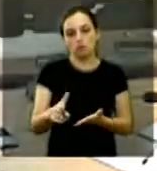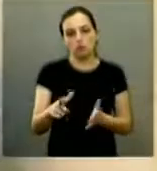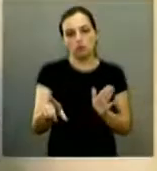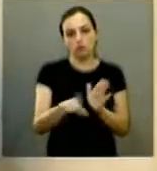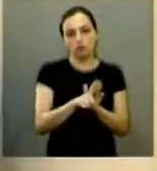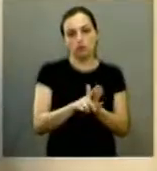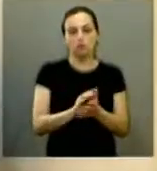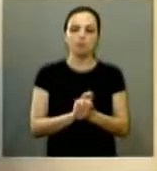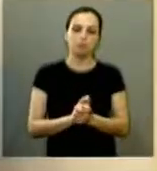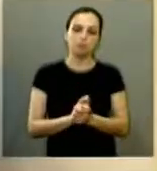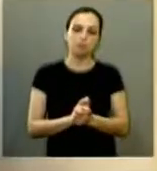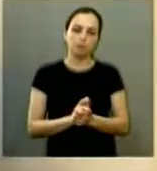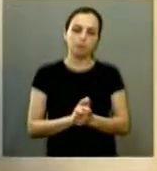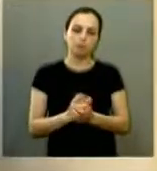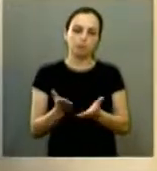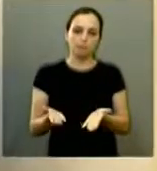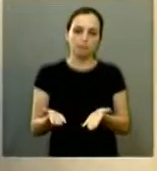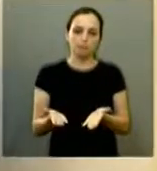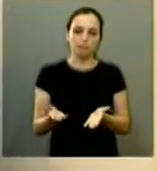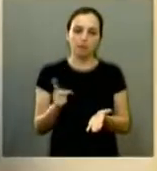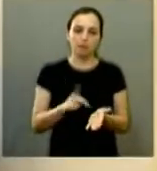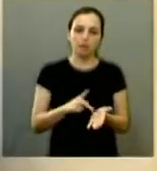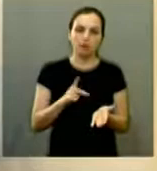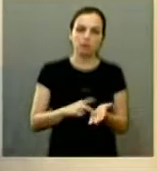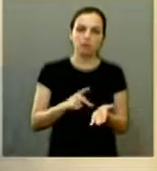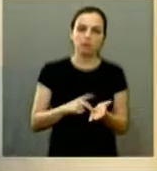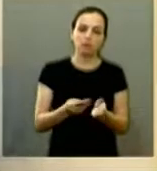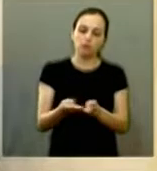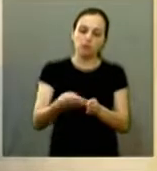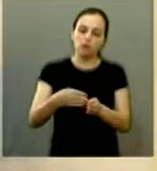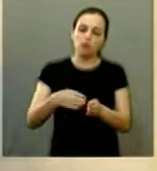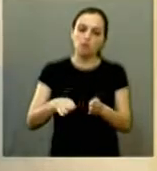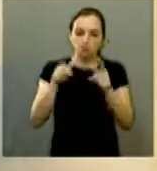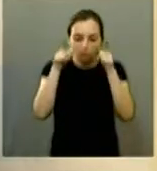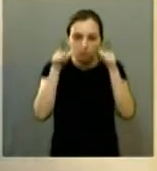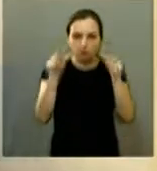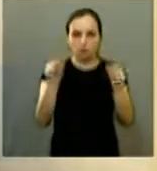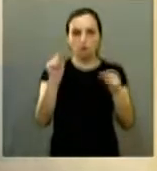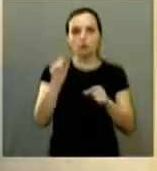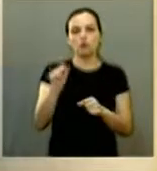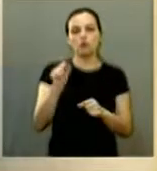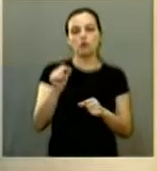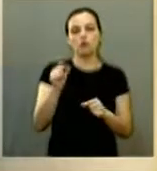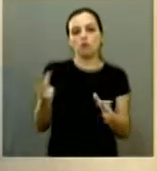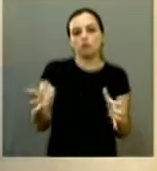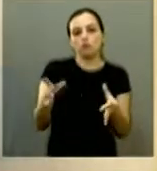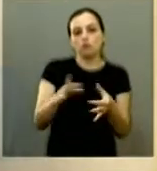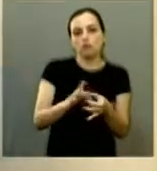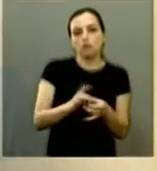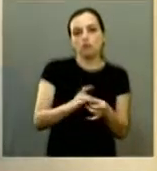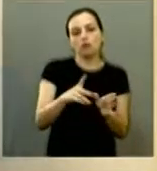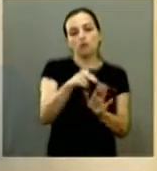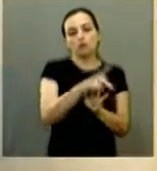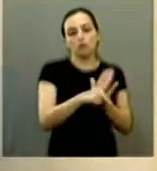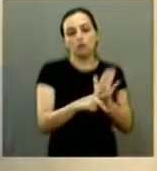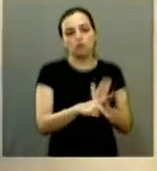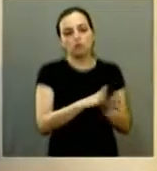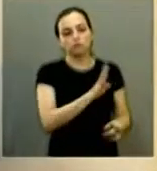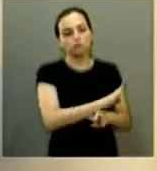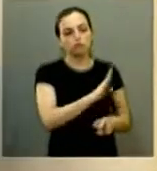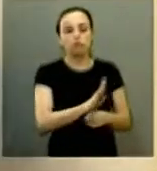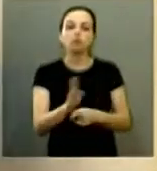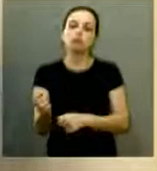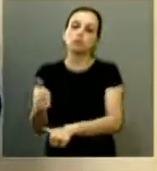obrigado com certeza então com certeza a casa vai se atentar a isso vai engajar nesse projeto ter cuidado para fazer essa